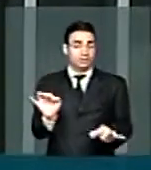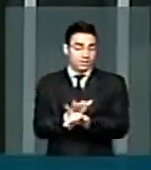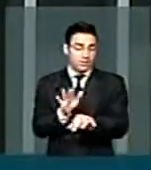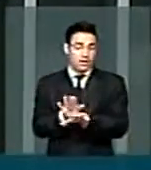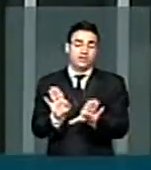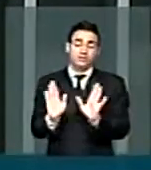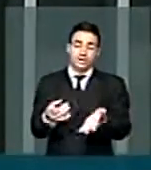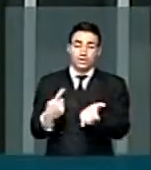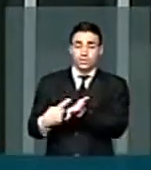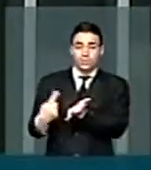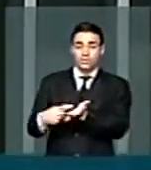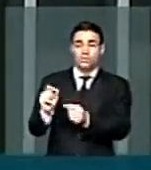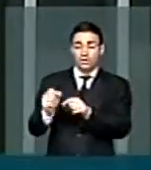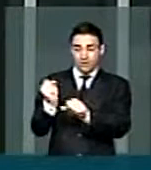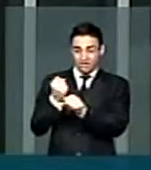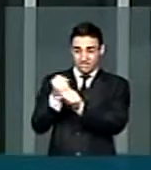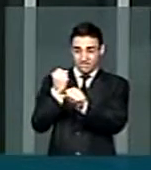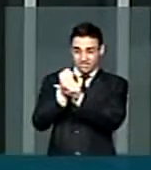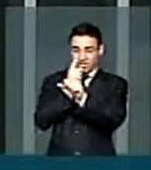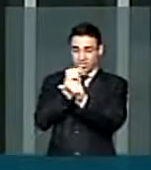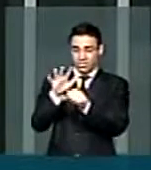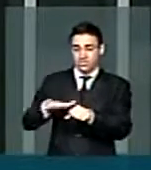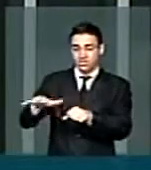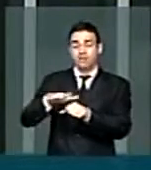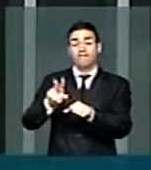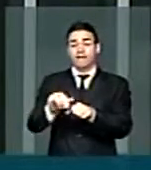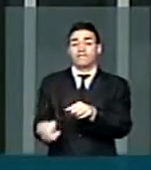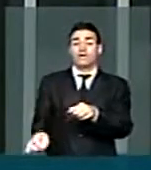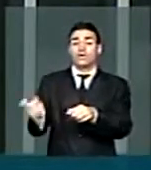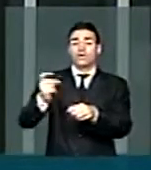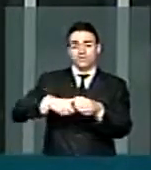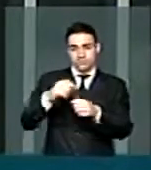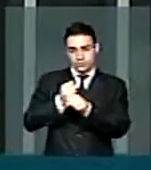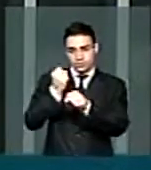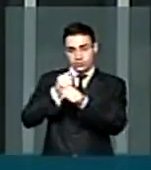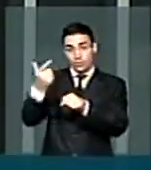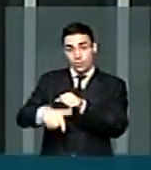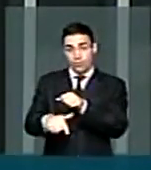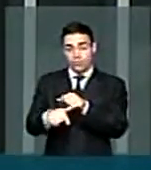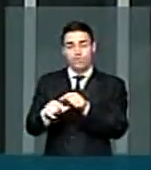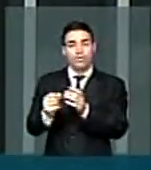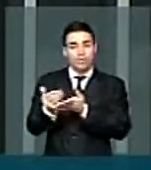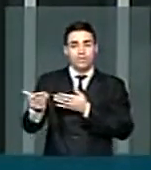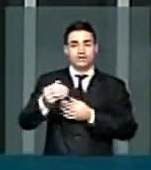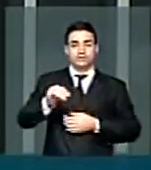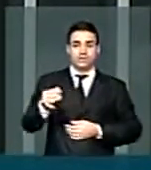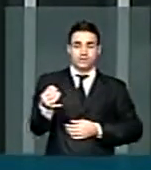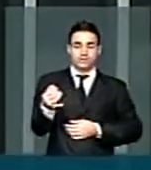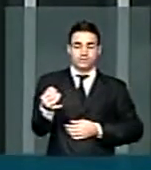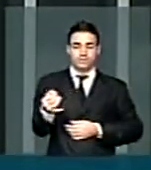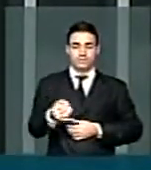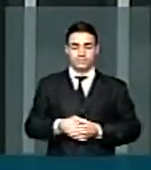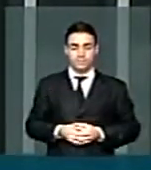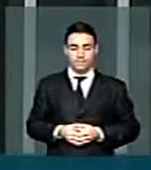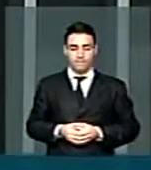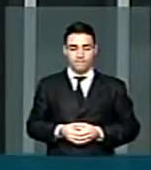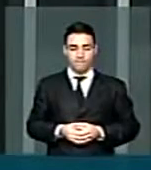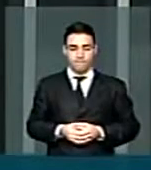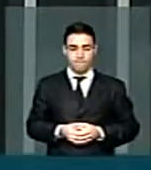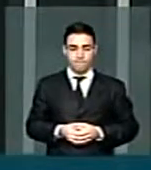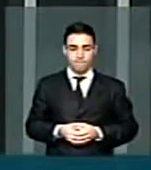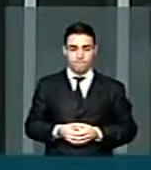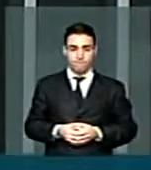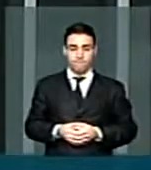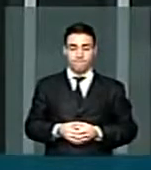Grotinha será retomada a partir de janeiro. Só para